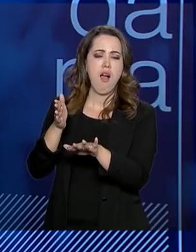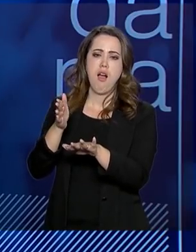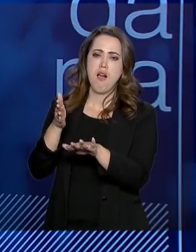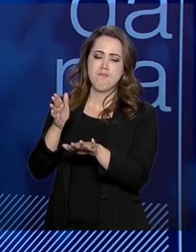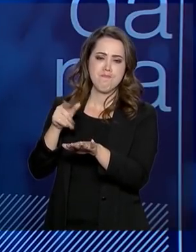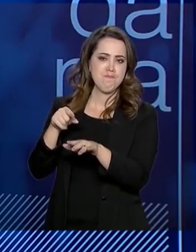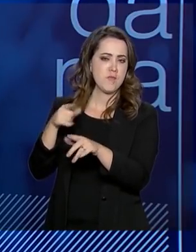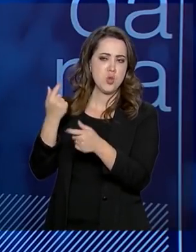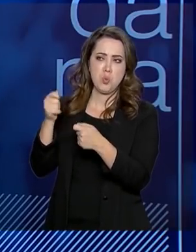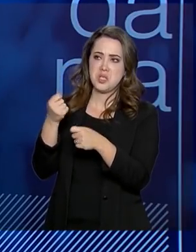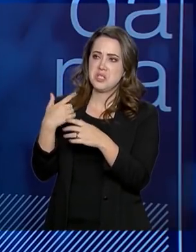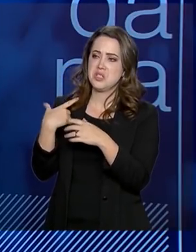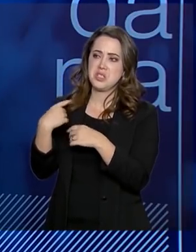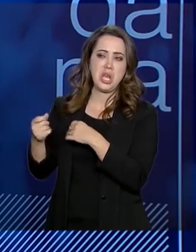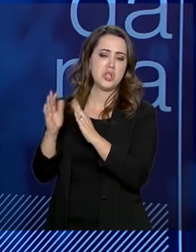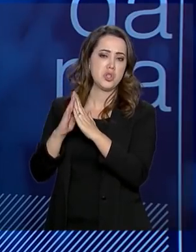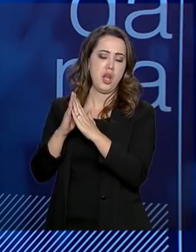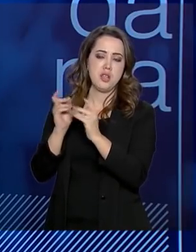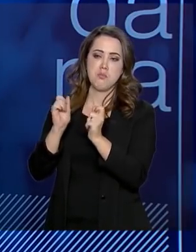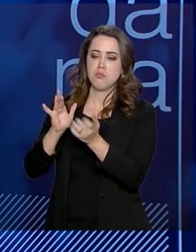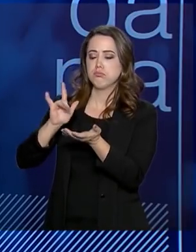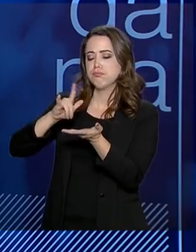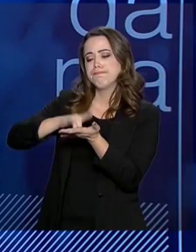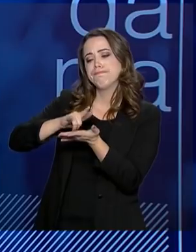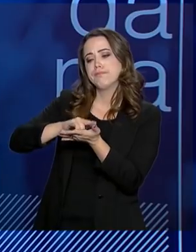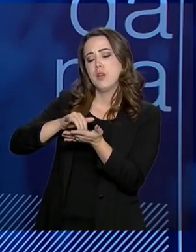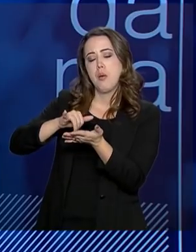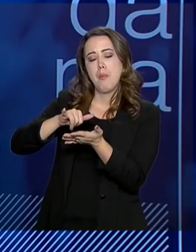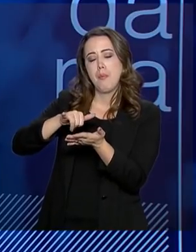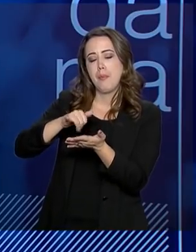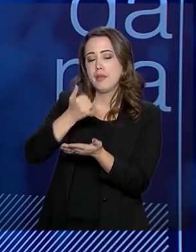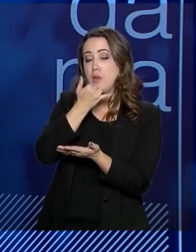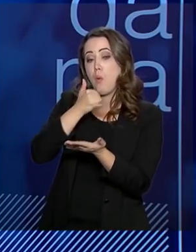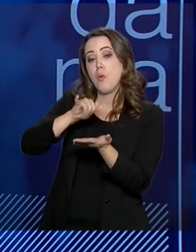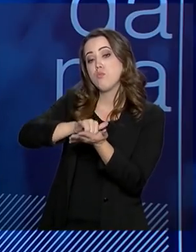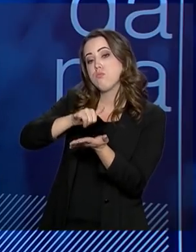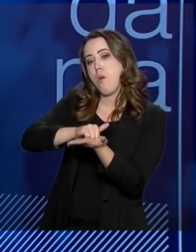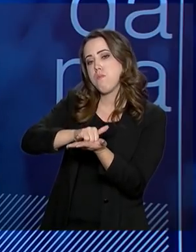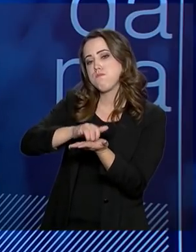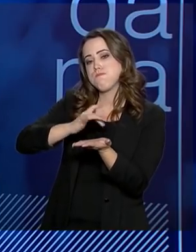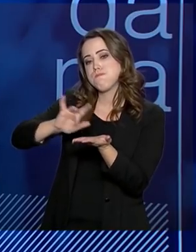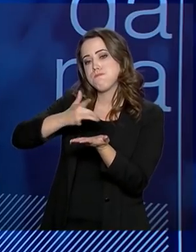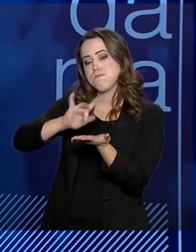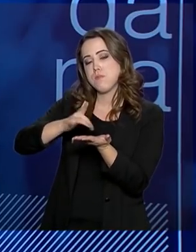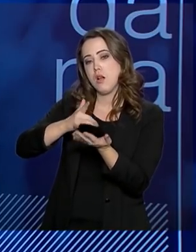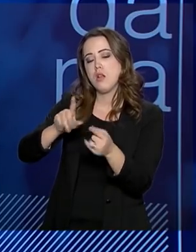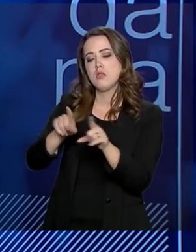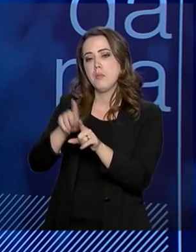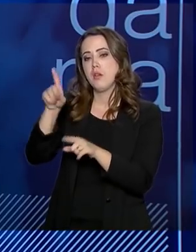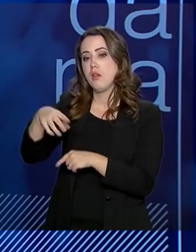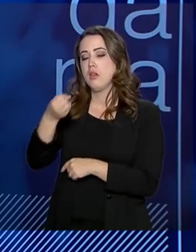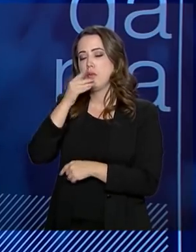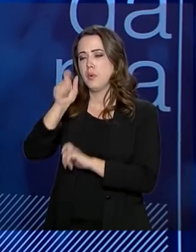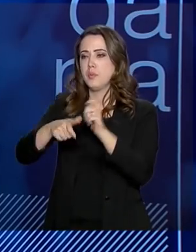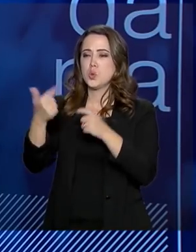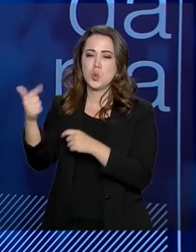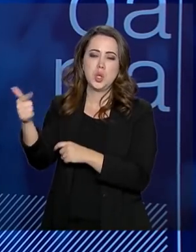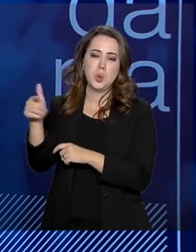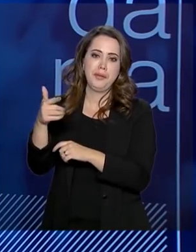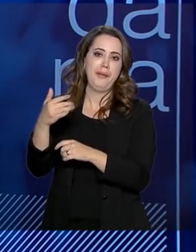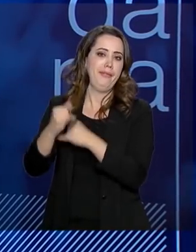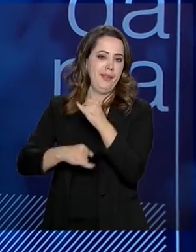que ele não precisa sair de casa, ele pode fazer pelo celular, ele vai ter a comodidade do uso. É bom também para aquele cidadão que não está incluído